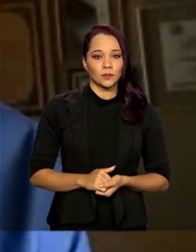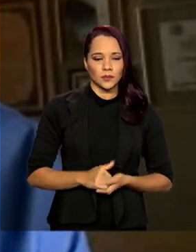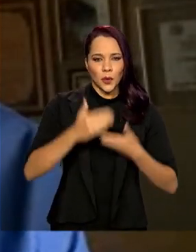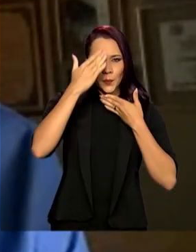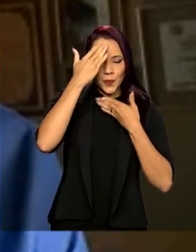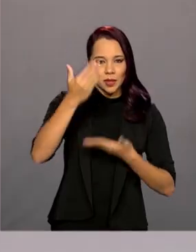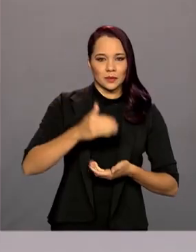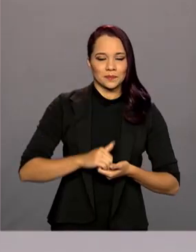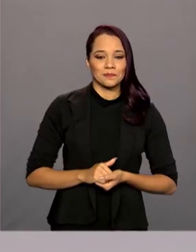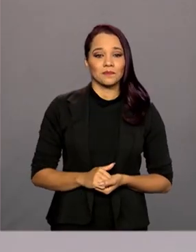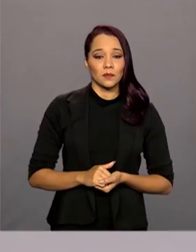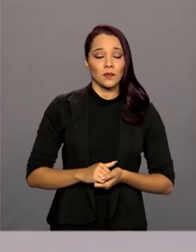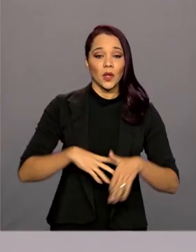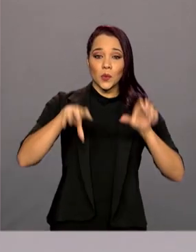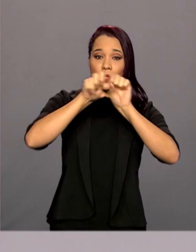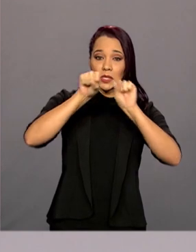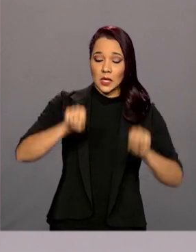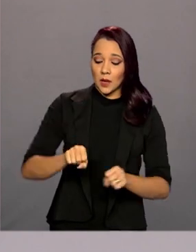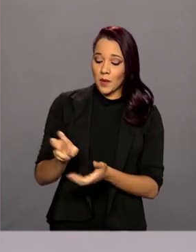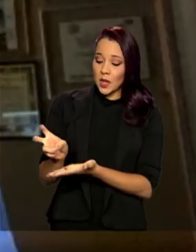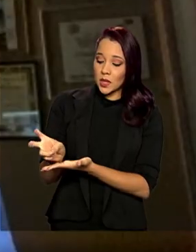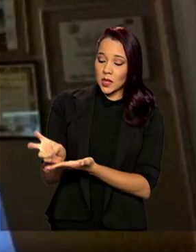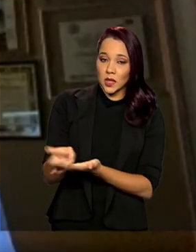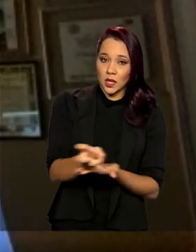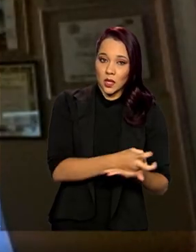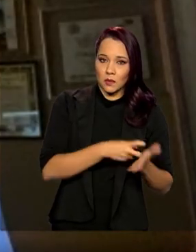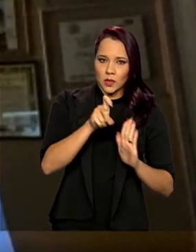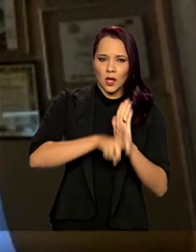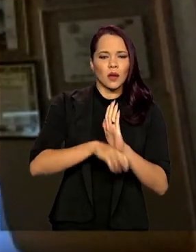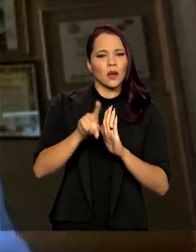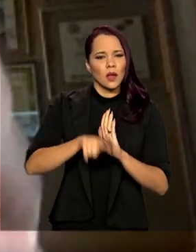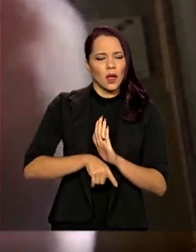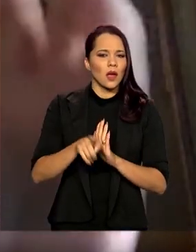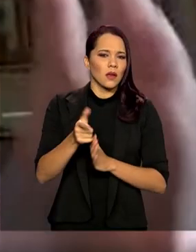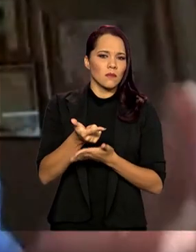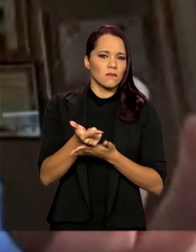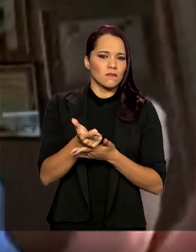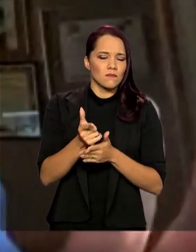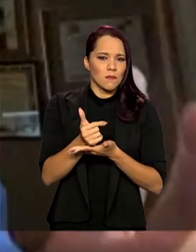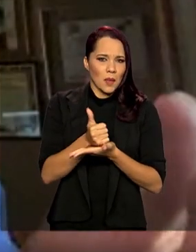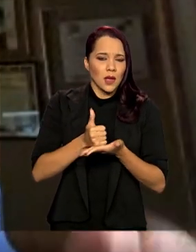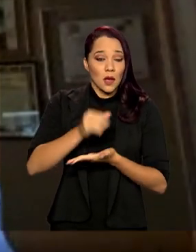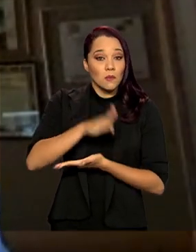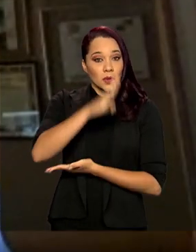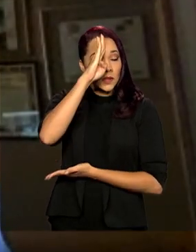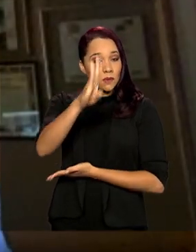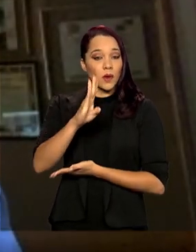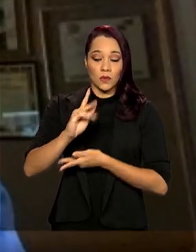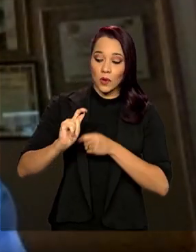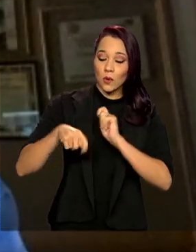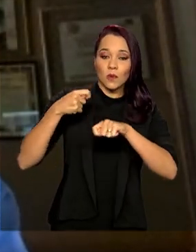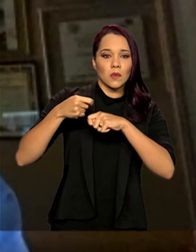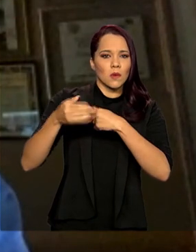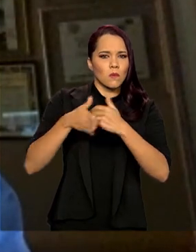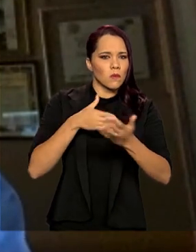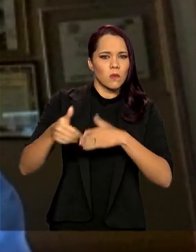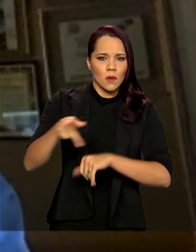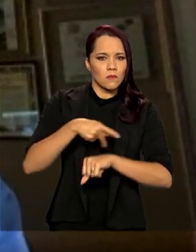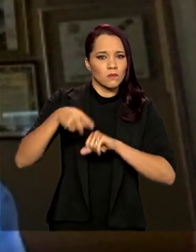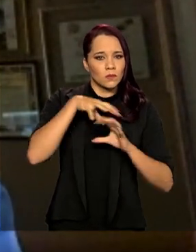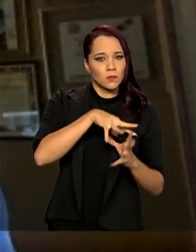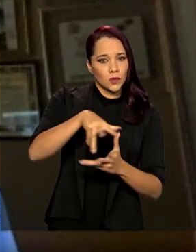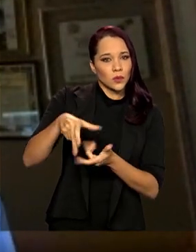O sistema tributário é básico, ele é angular, é a peça angular na economia de qualquer país do mundo.